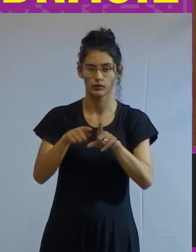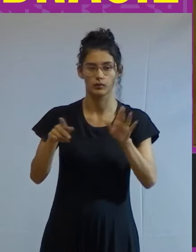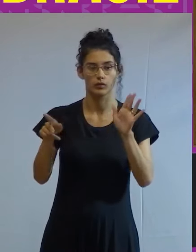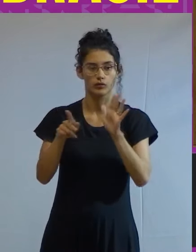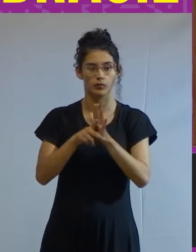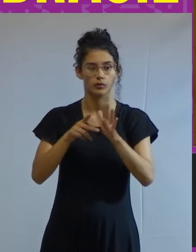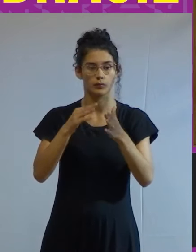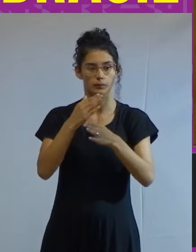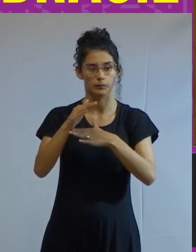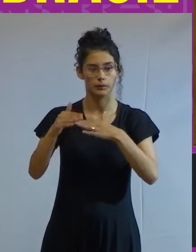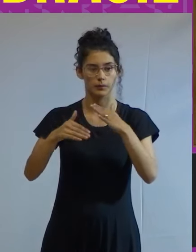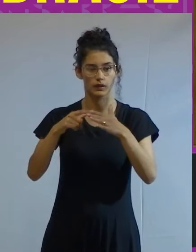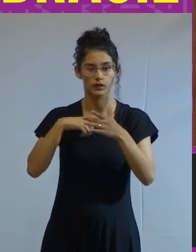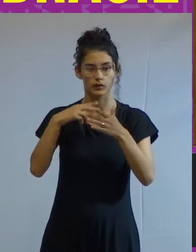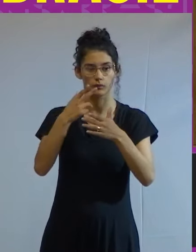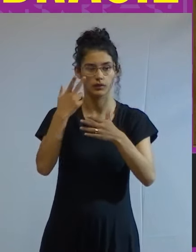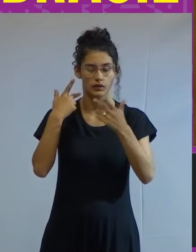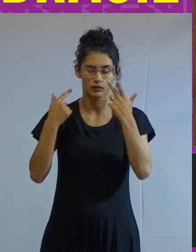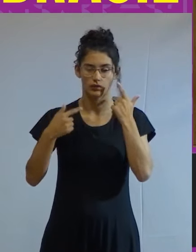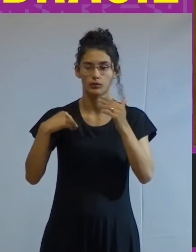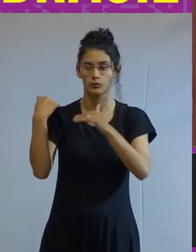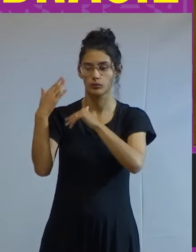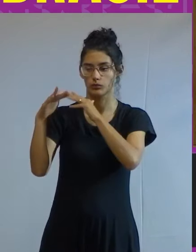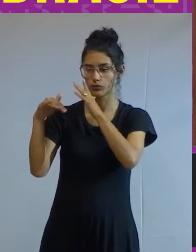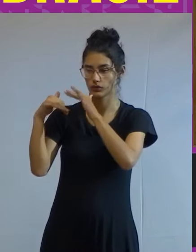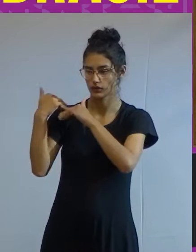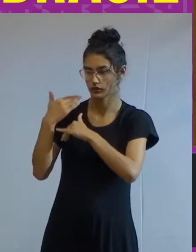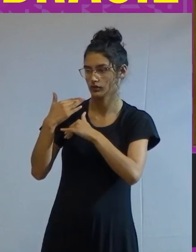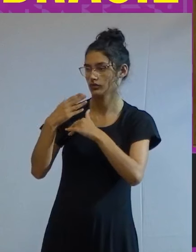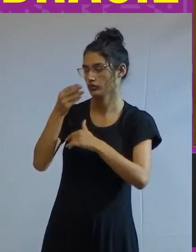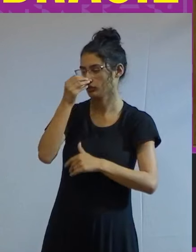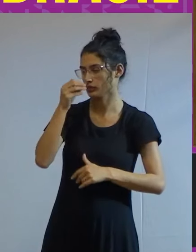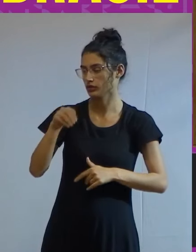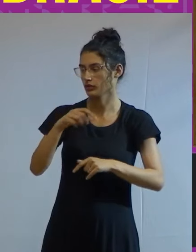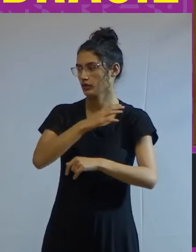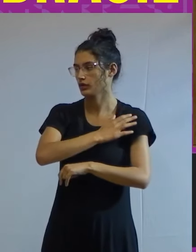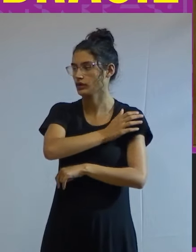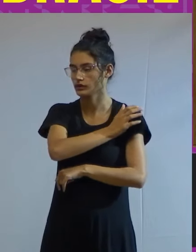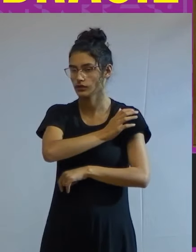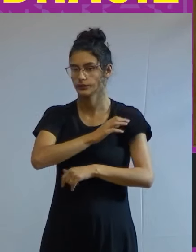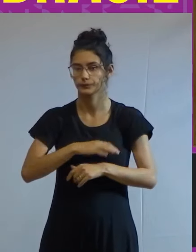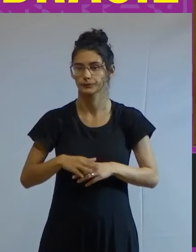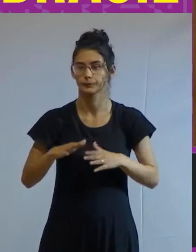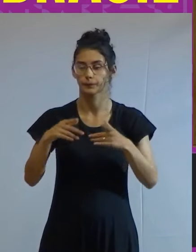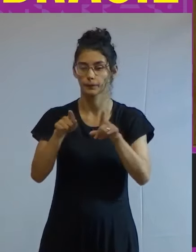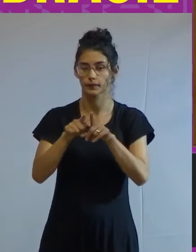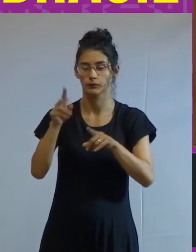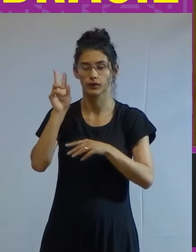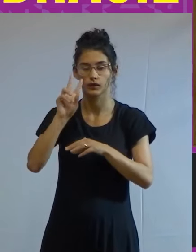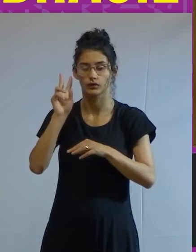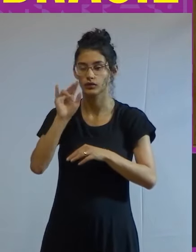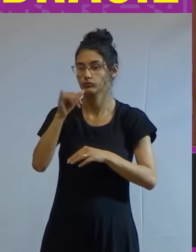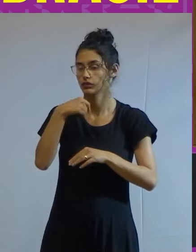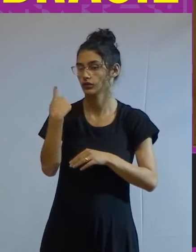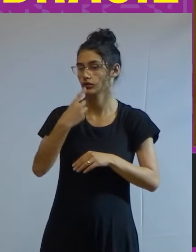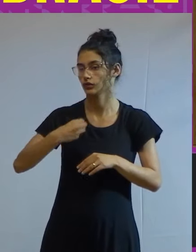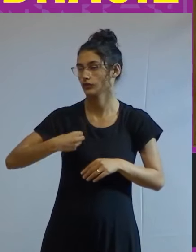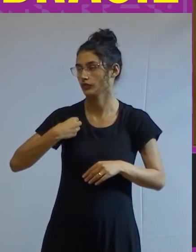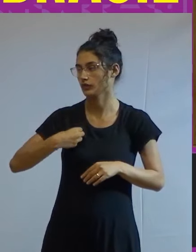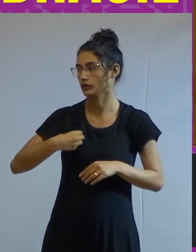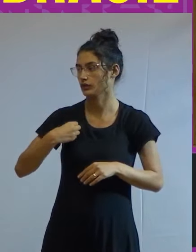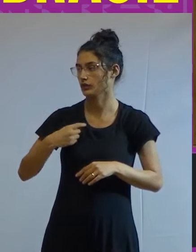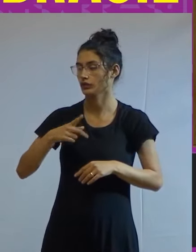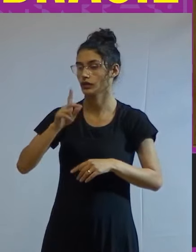disseminados e naturalizados processos de discriminação racial eis a história trágica que vivenciamos